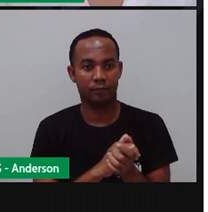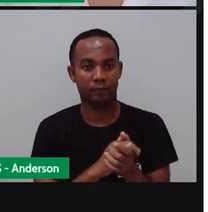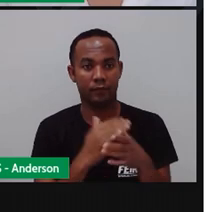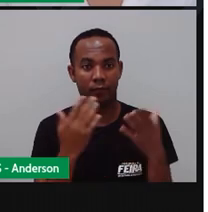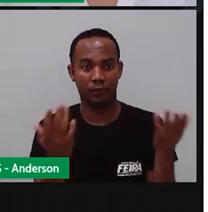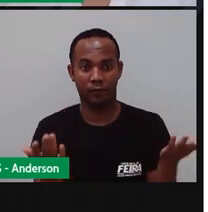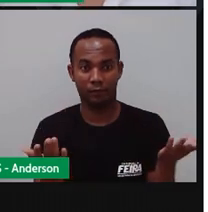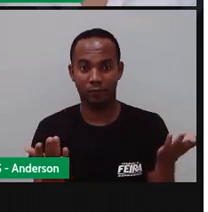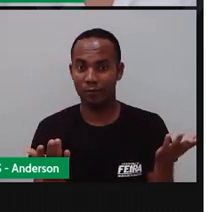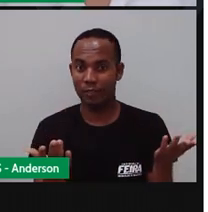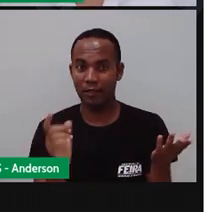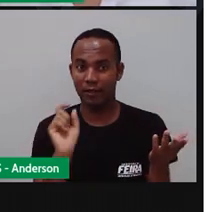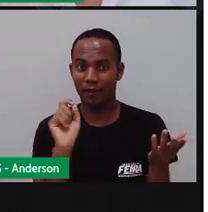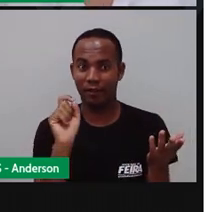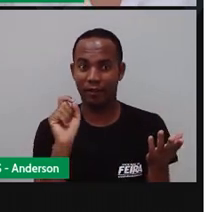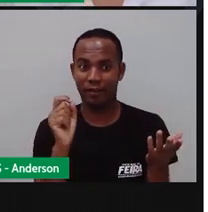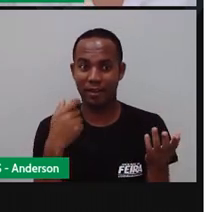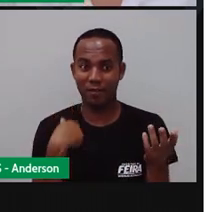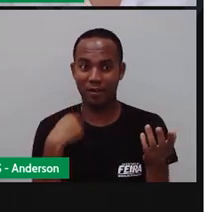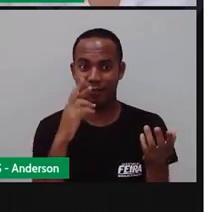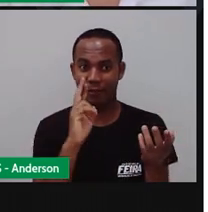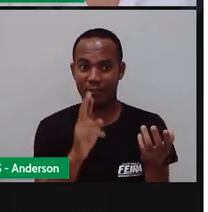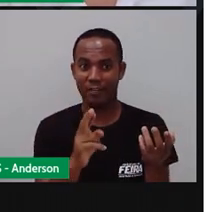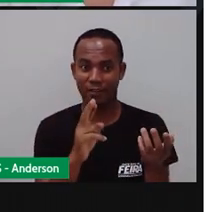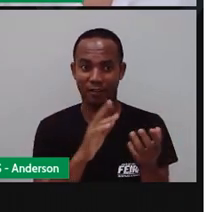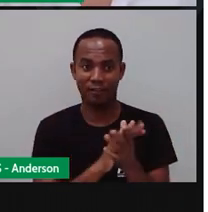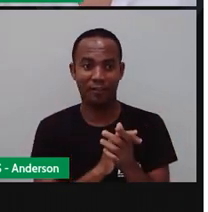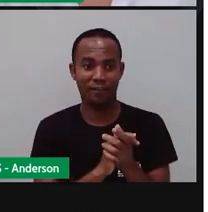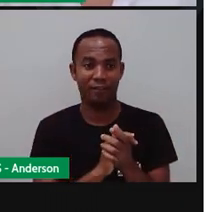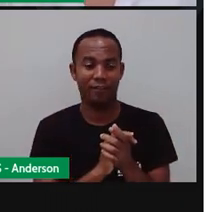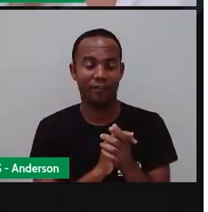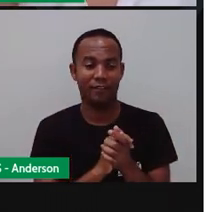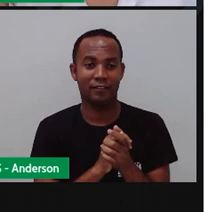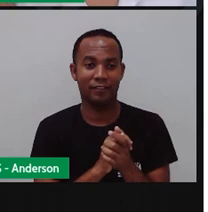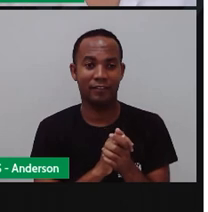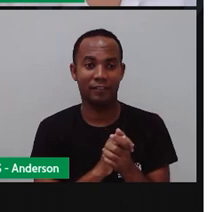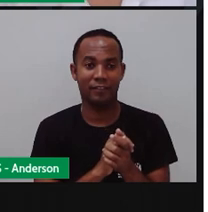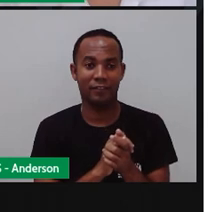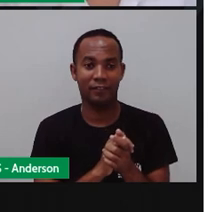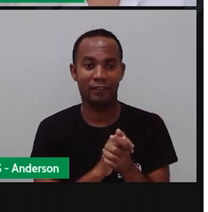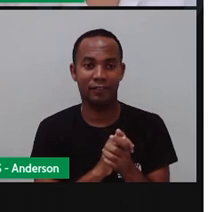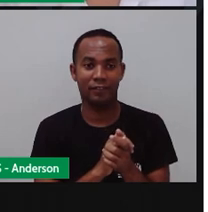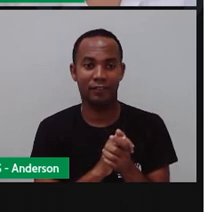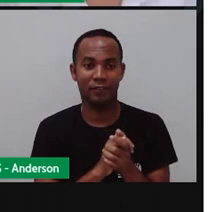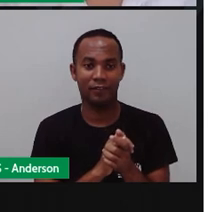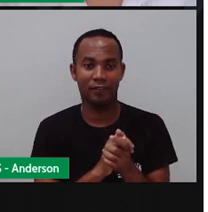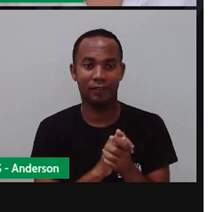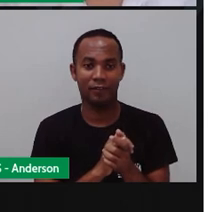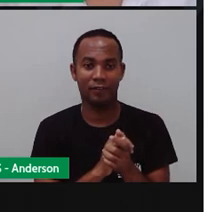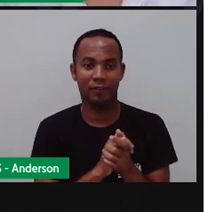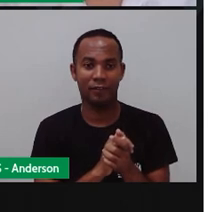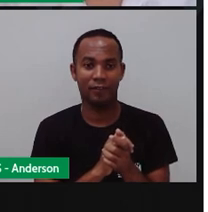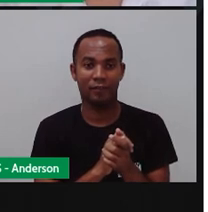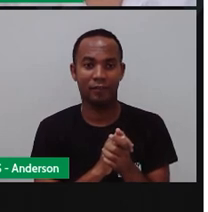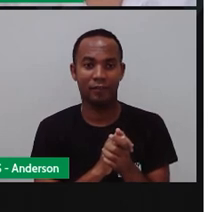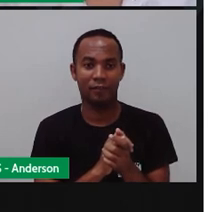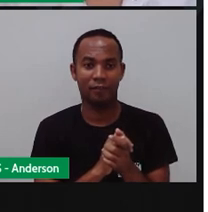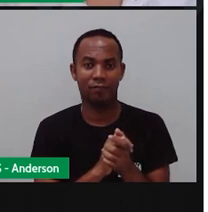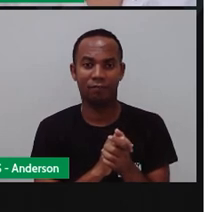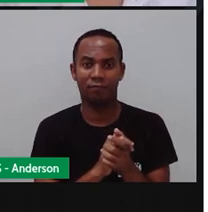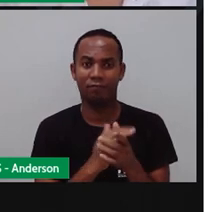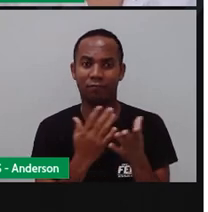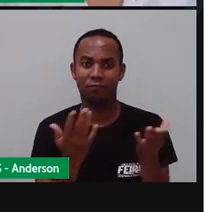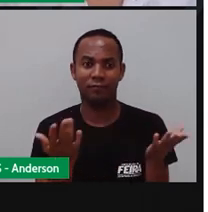Estou aguardando. Tic-tac, tic-tac. Quais são... Isso. Quais são as outras maneiras que não são os mapas da gente representar o espaço?